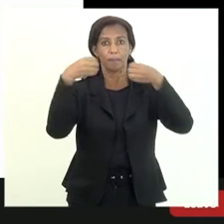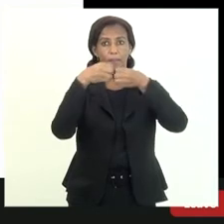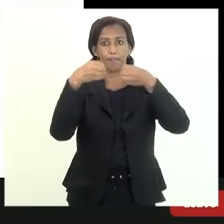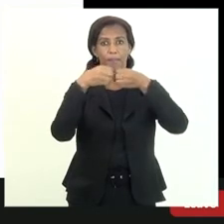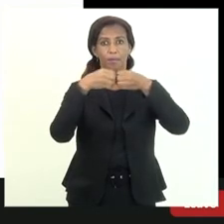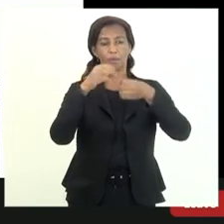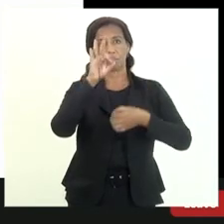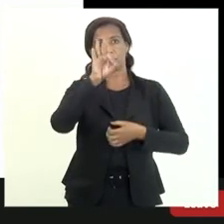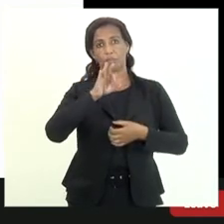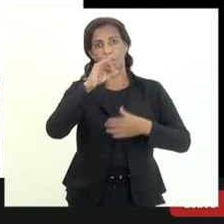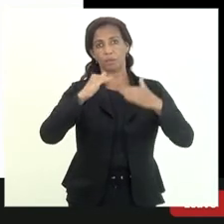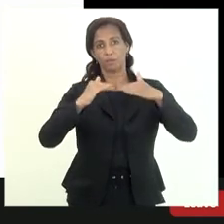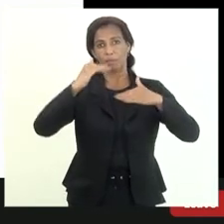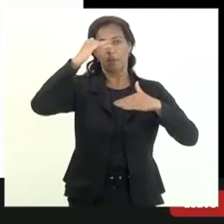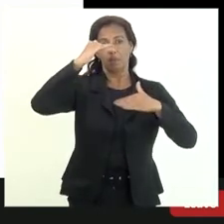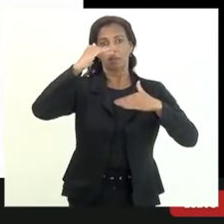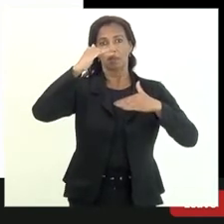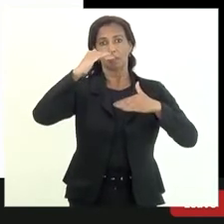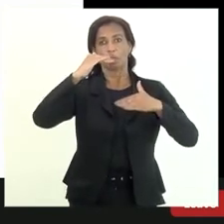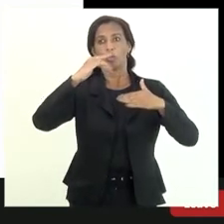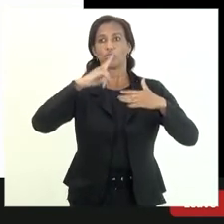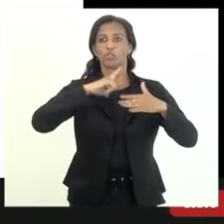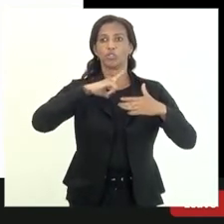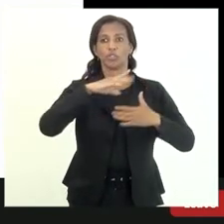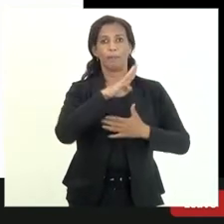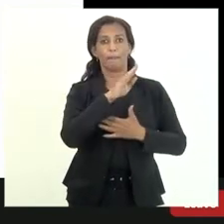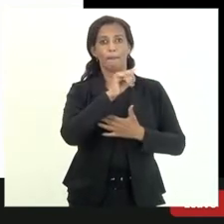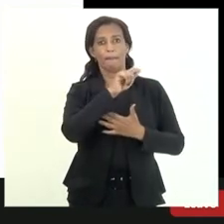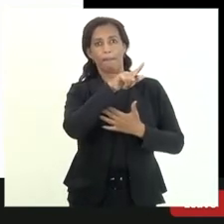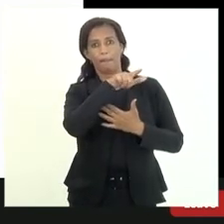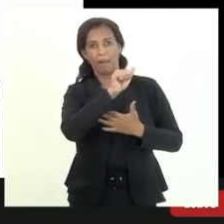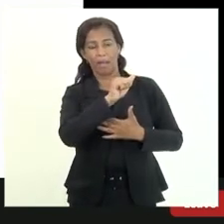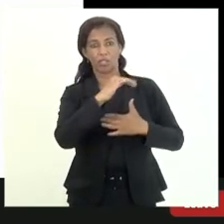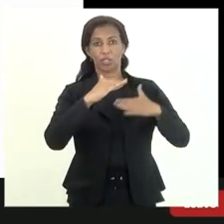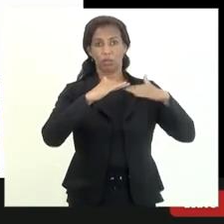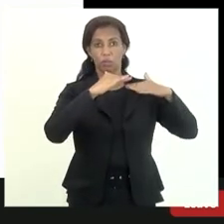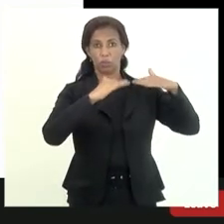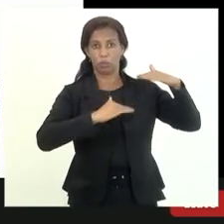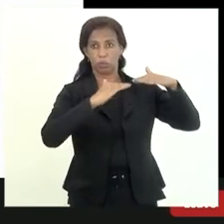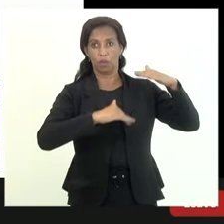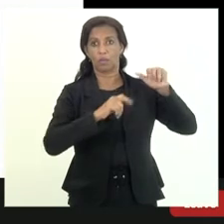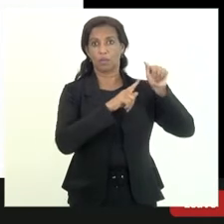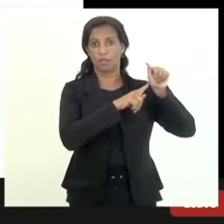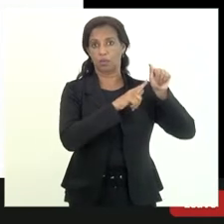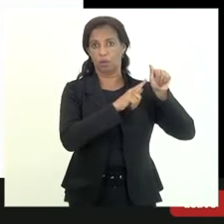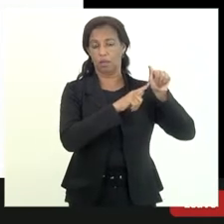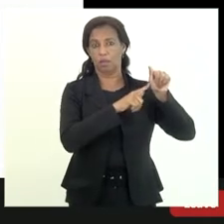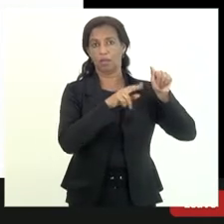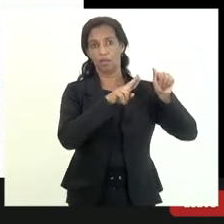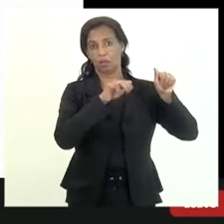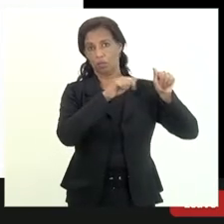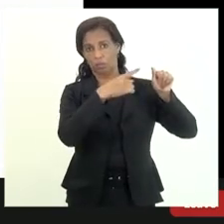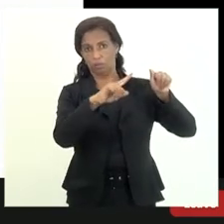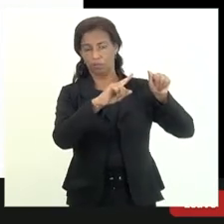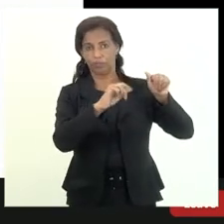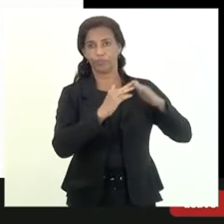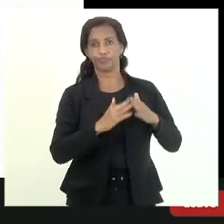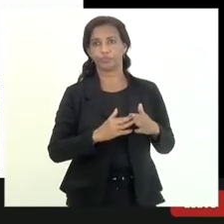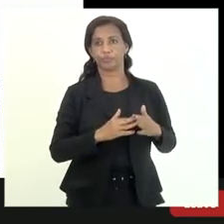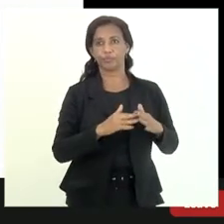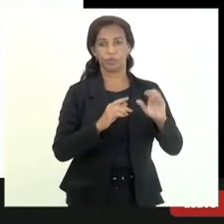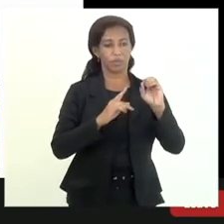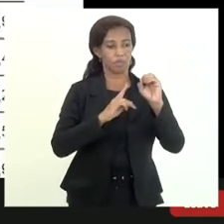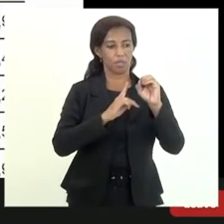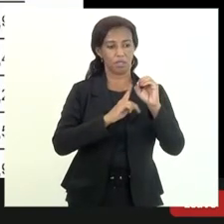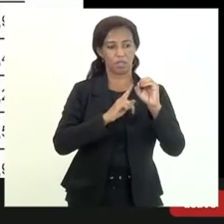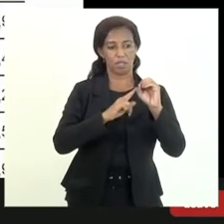percentual máximo né de baixa no caso o baixa seria o A né da União aqui vai de 0 a